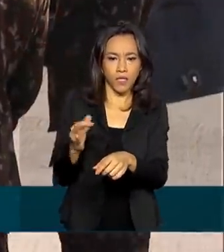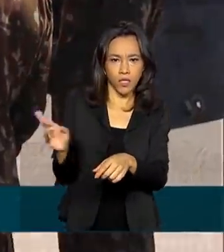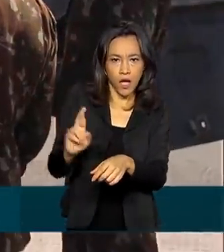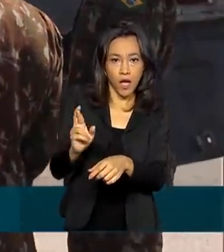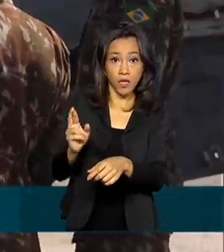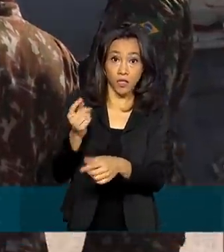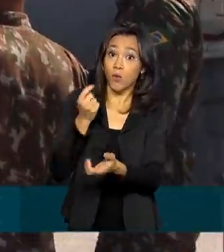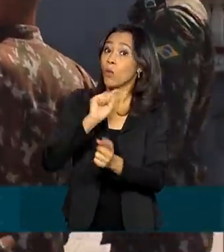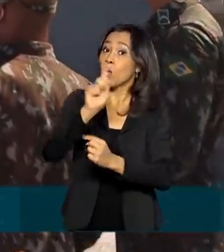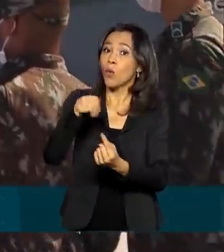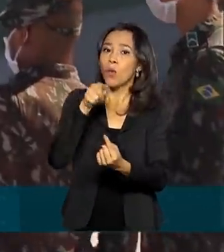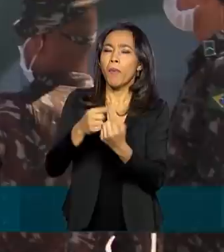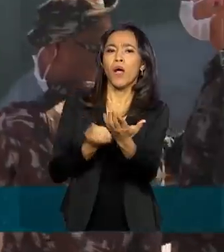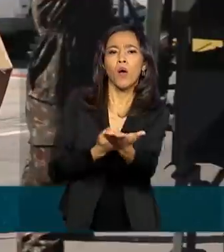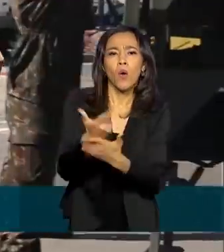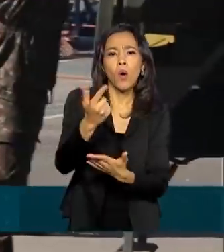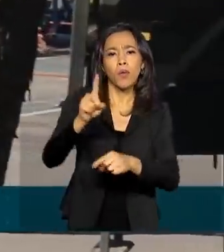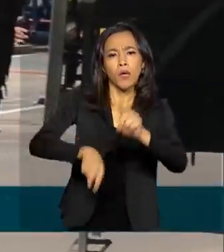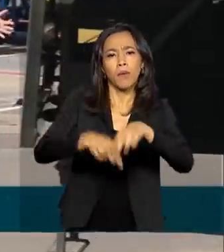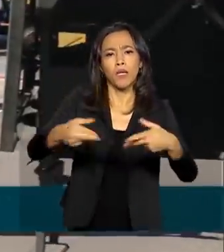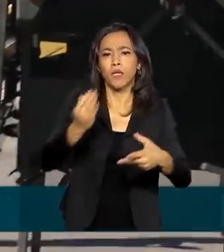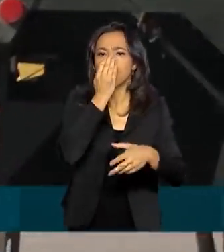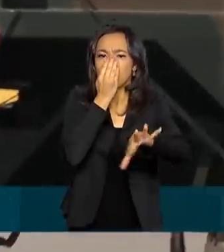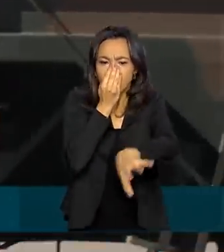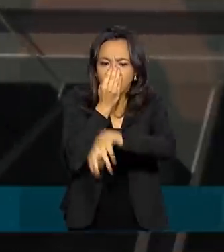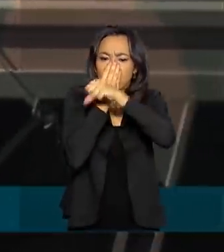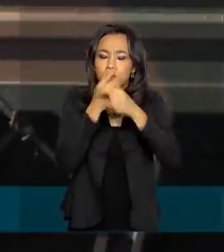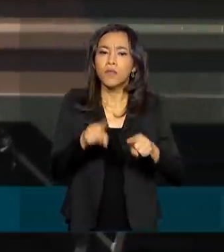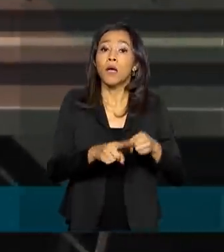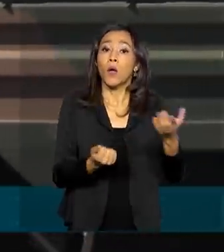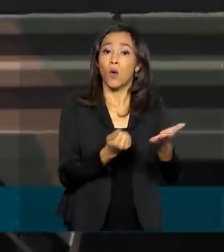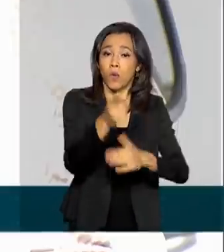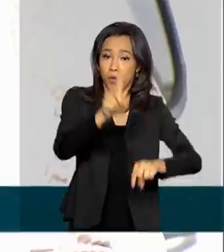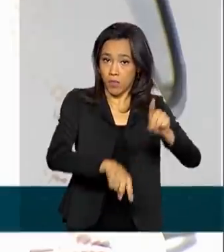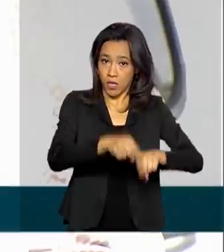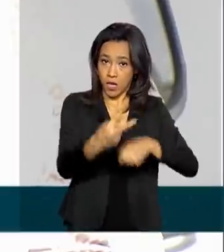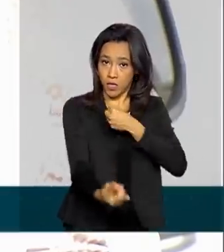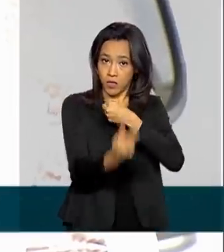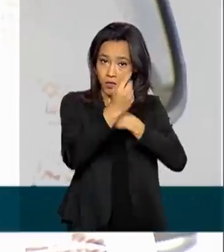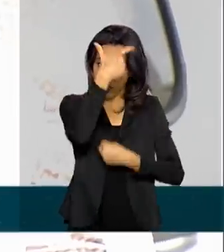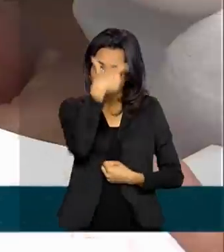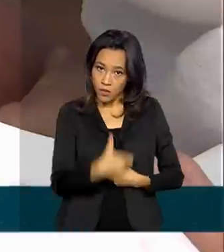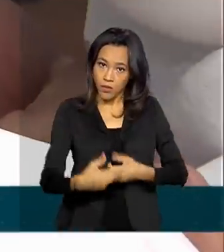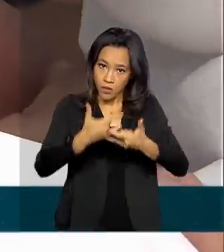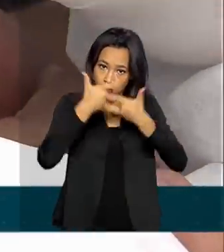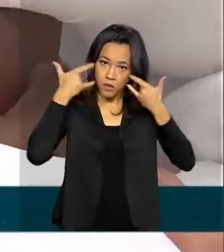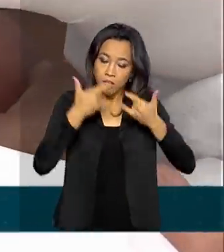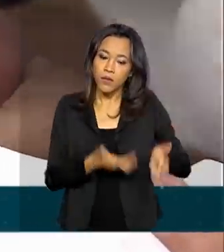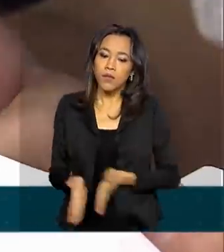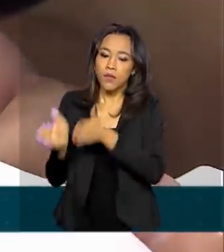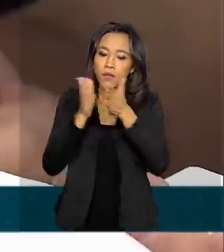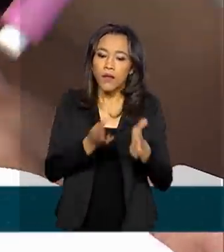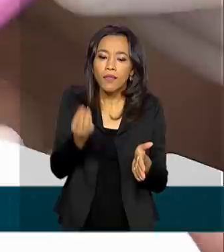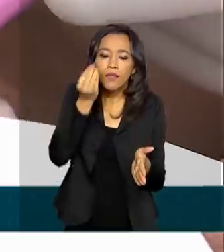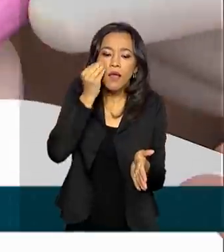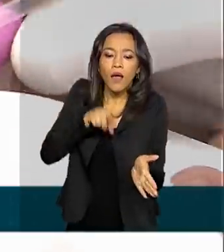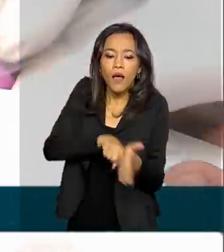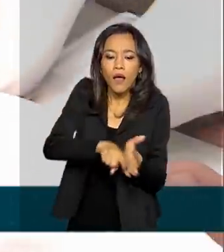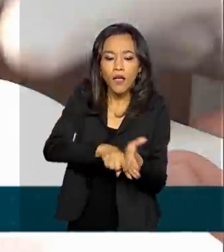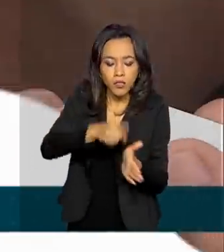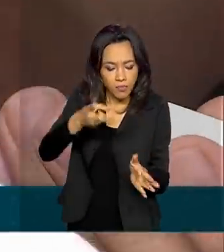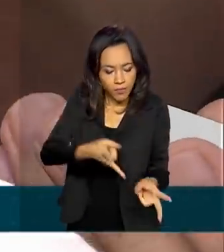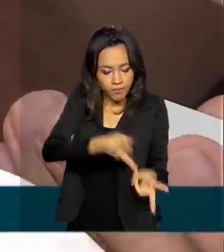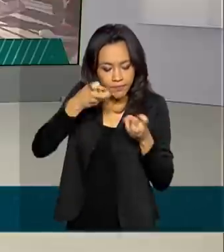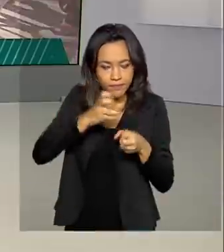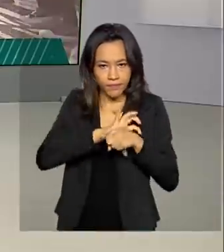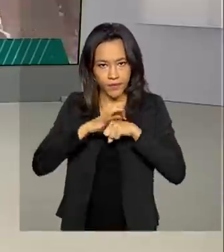distribuição de respiradores, equipamentos de proteção individual e testes para diagnóstico da Covid-19.